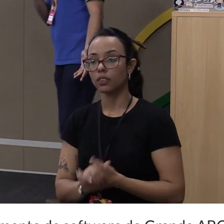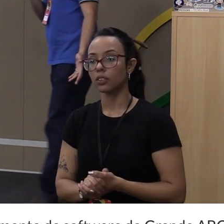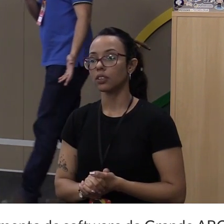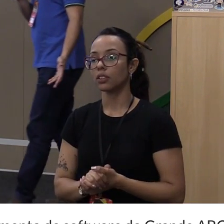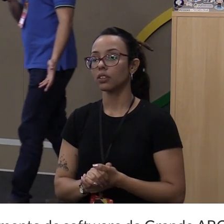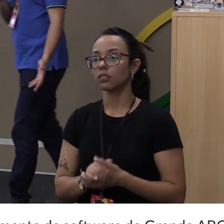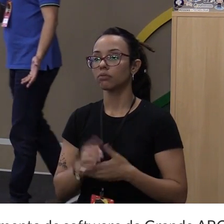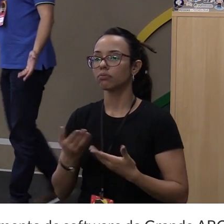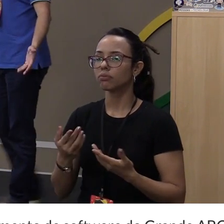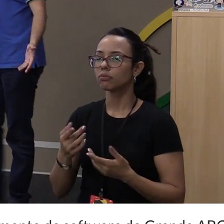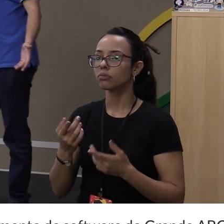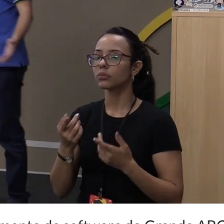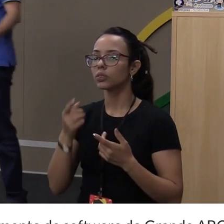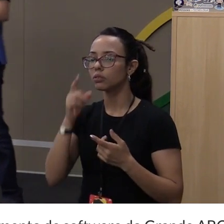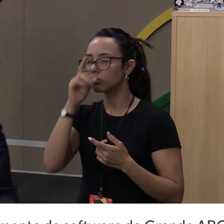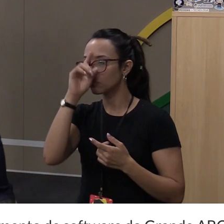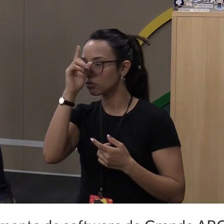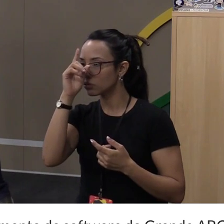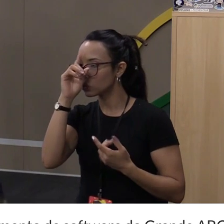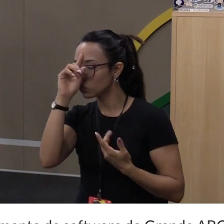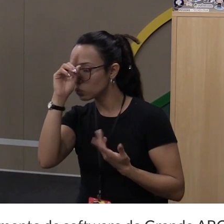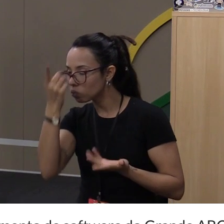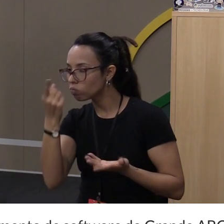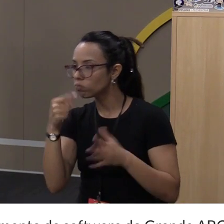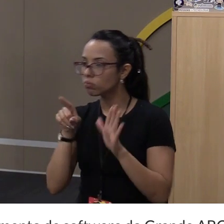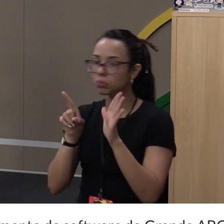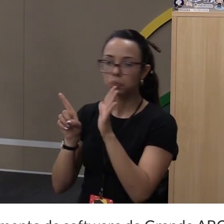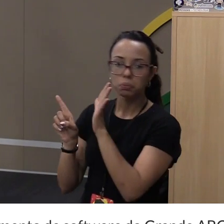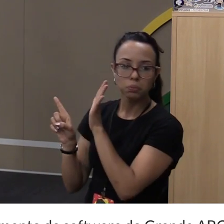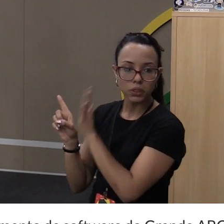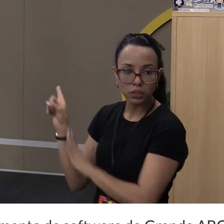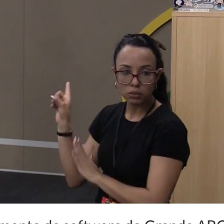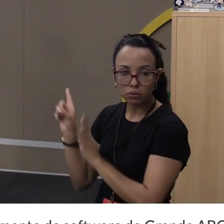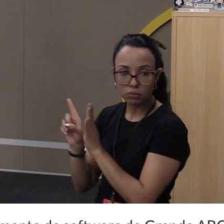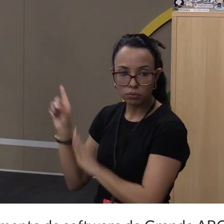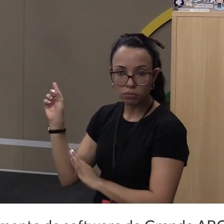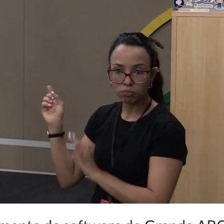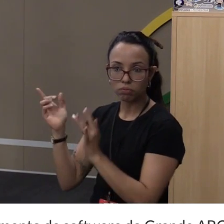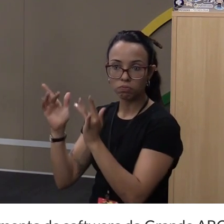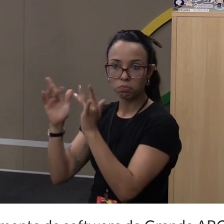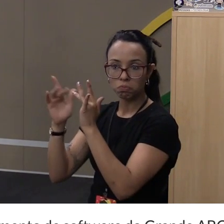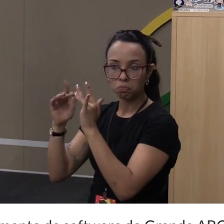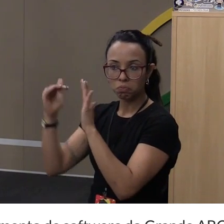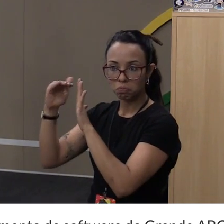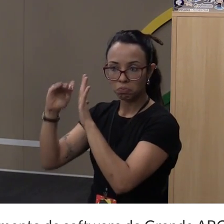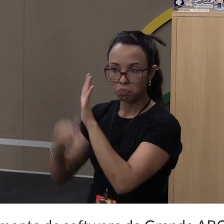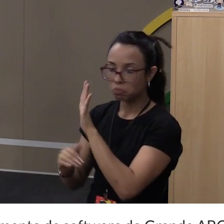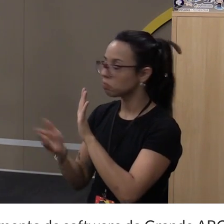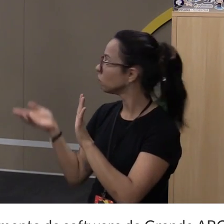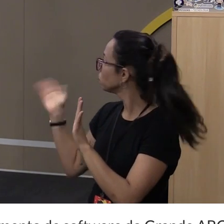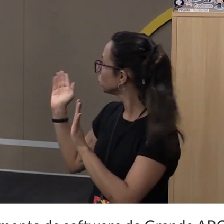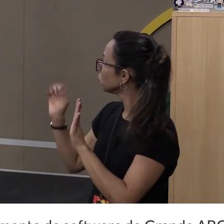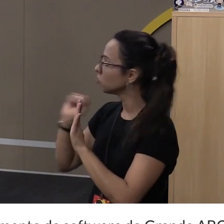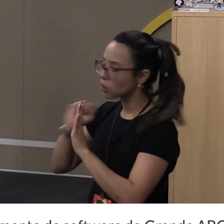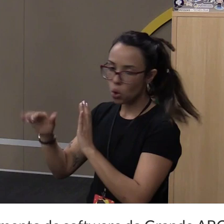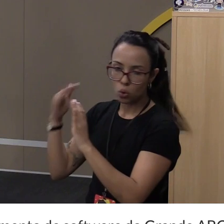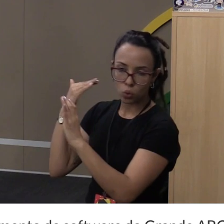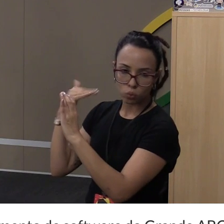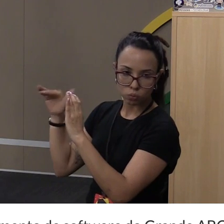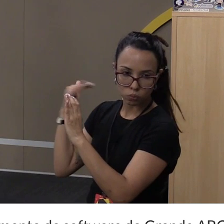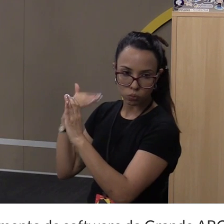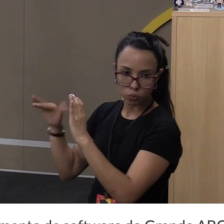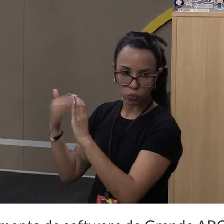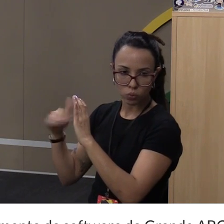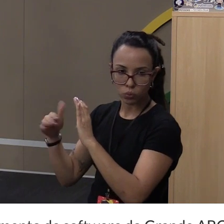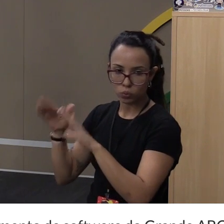Então, alguém tem dúvidas? Meus contatos. Podem entrar em contato comigo na hora que vocês quiserem. Podem conversar